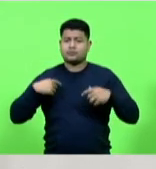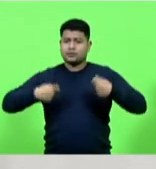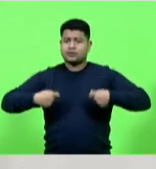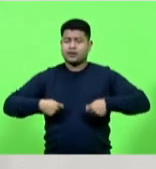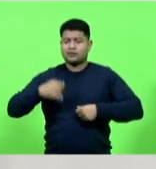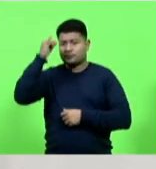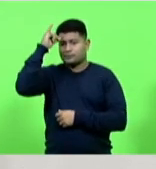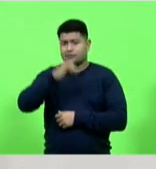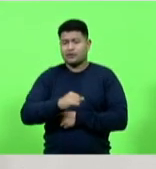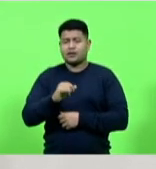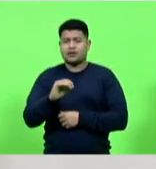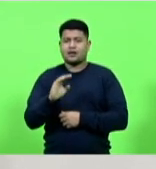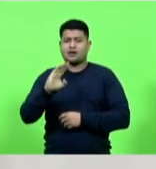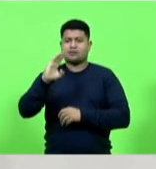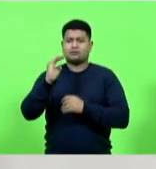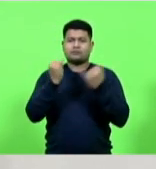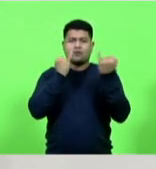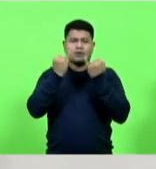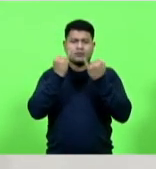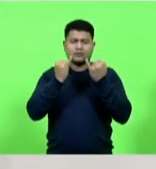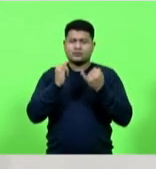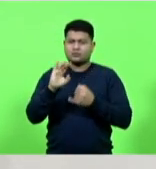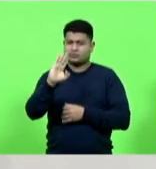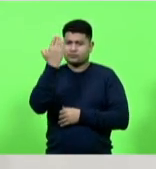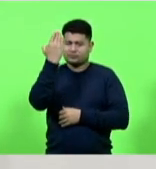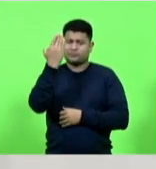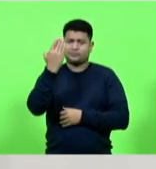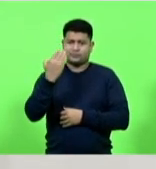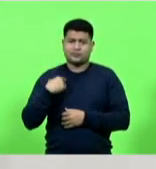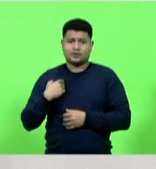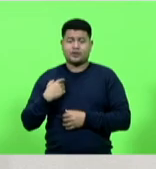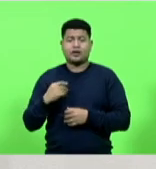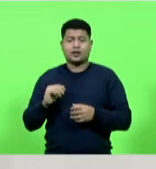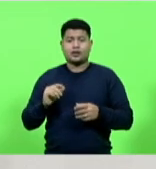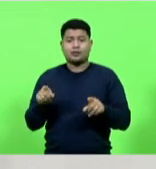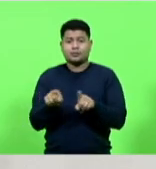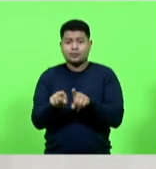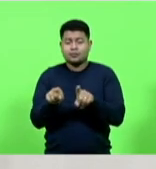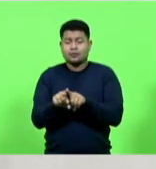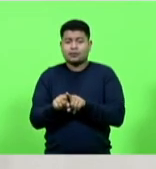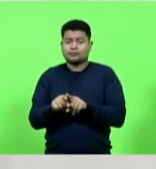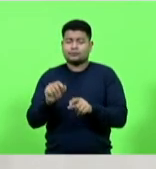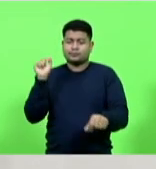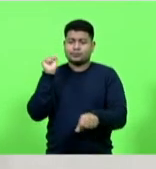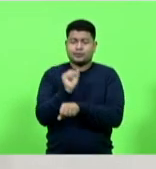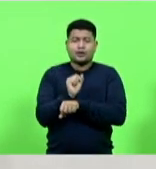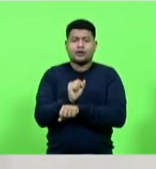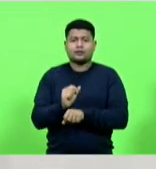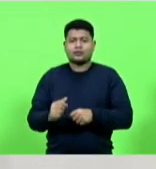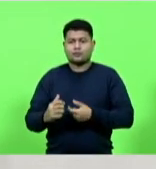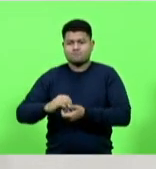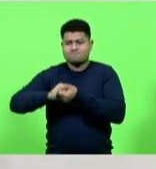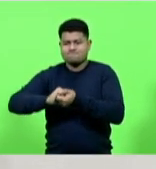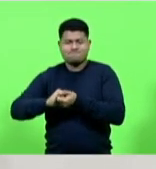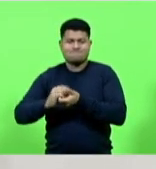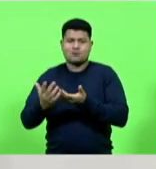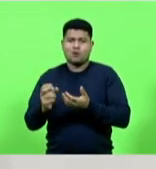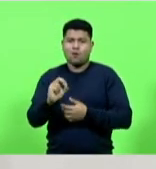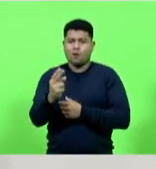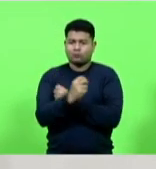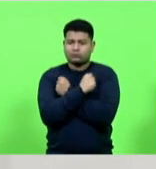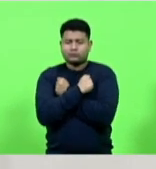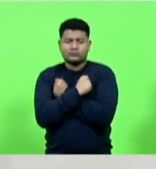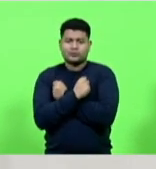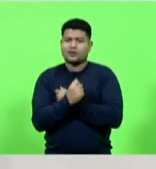do uso de máscara e do fim dos abraços e apertos de mão tão caros aos brasileiros a CAERTE integrou um grupo de